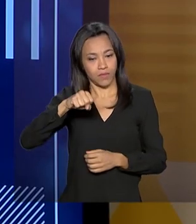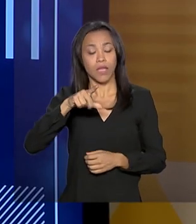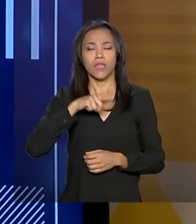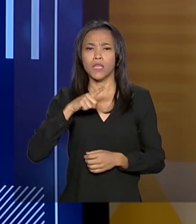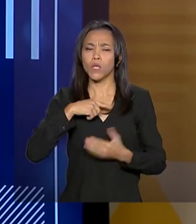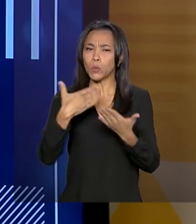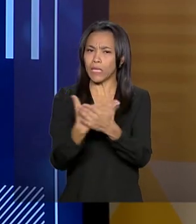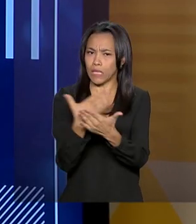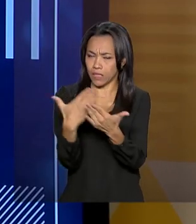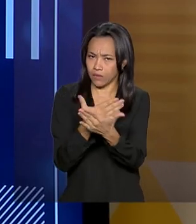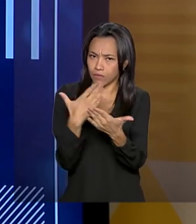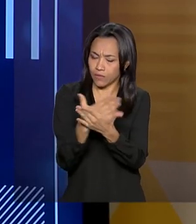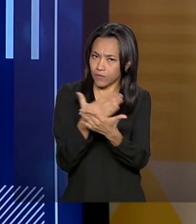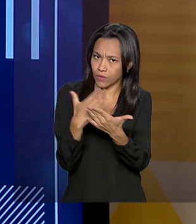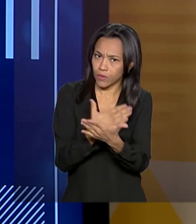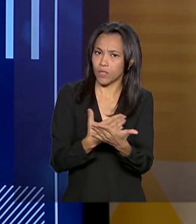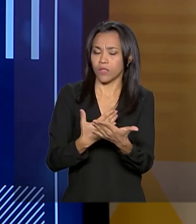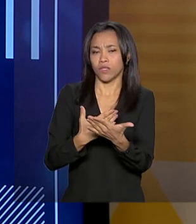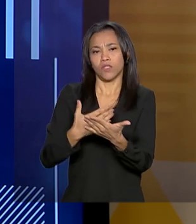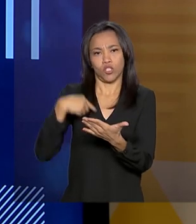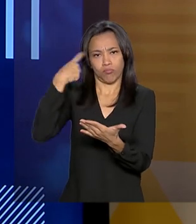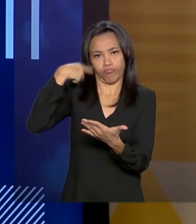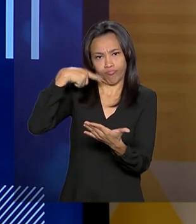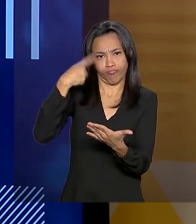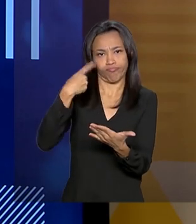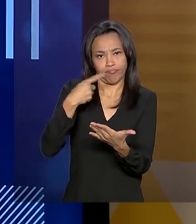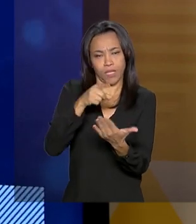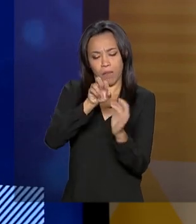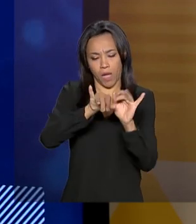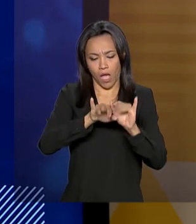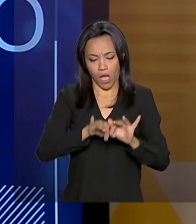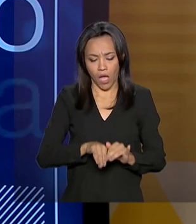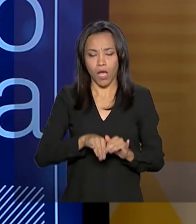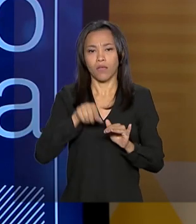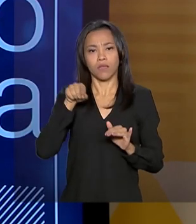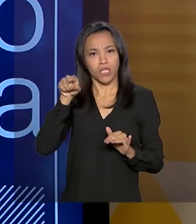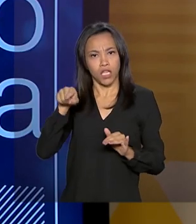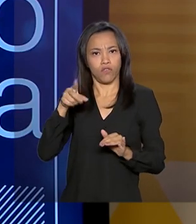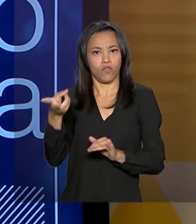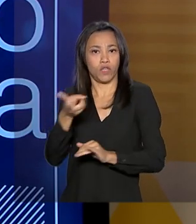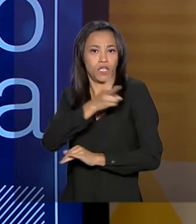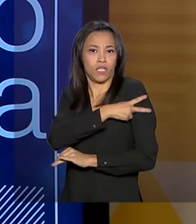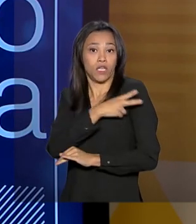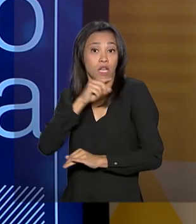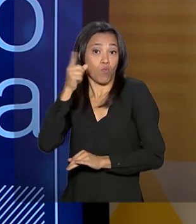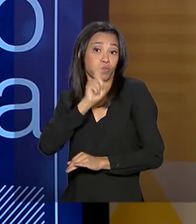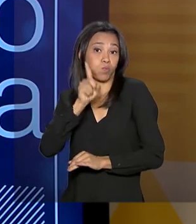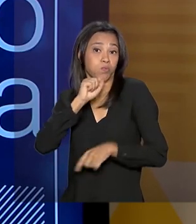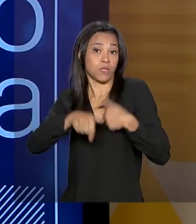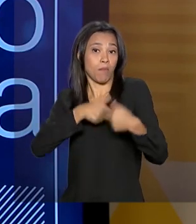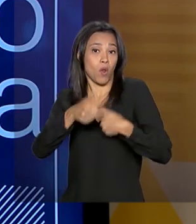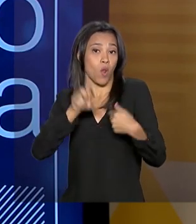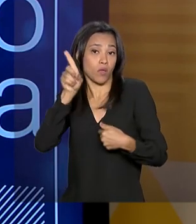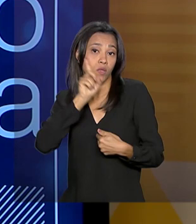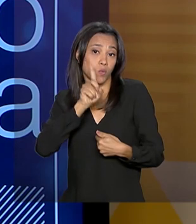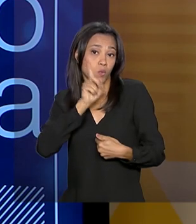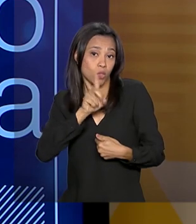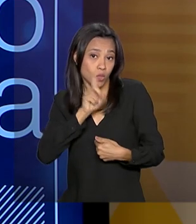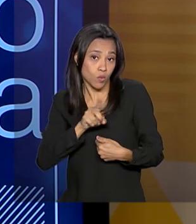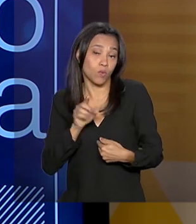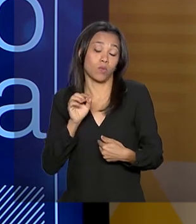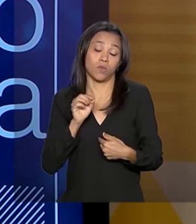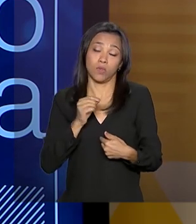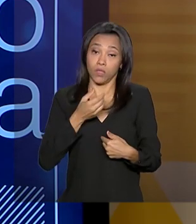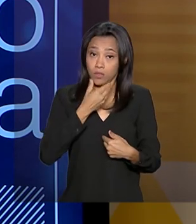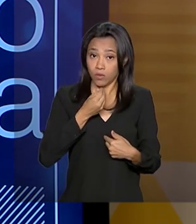de um jurista que foi chefe de regulação nos Estados Unidos, que é Cass Sesten, chamado Nudge.